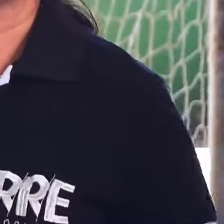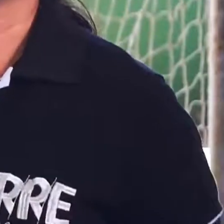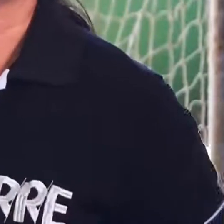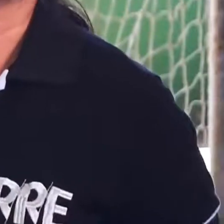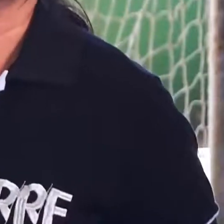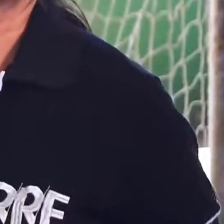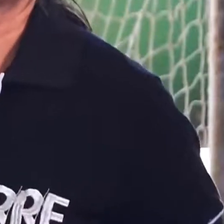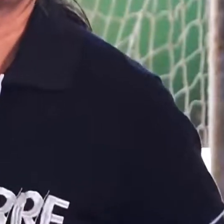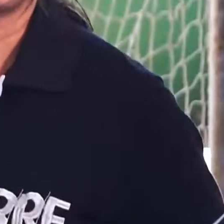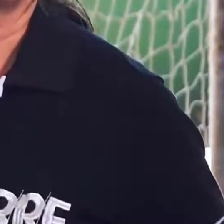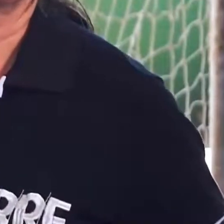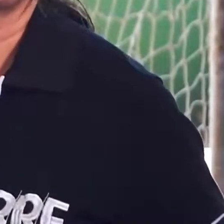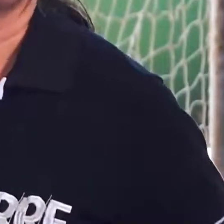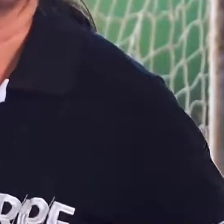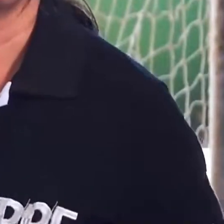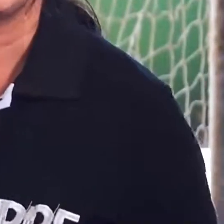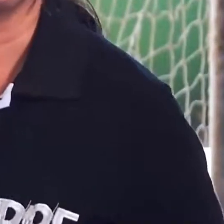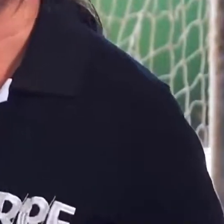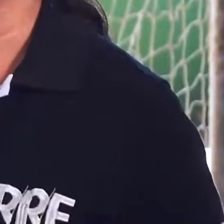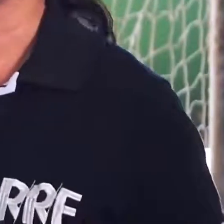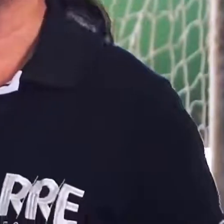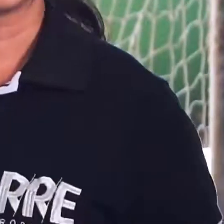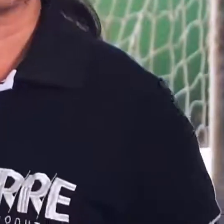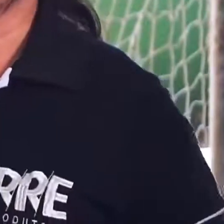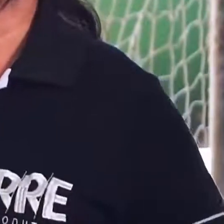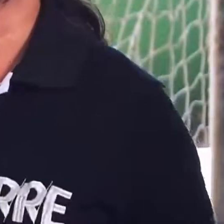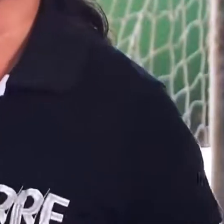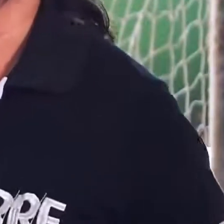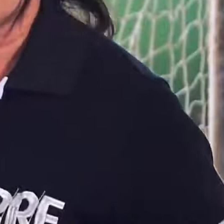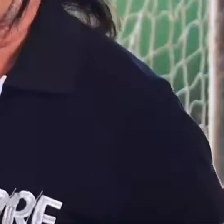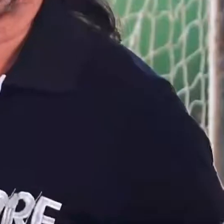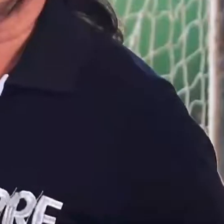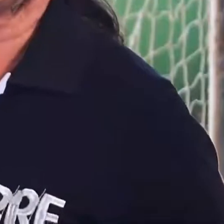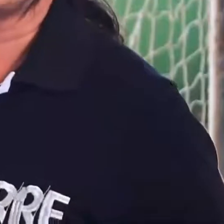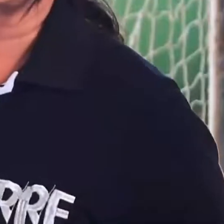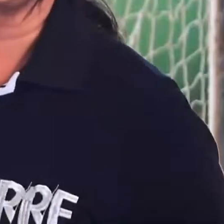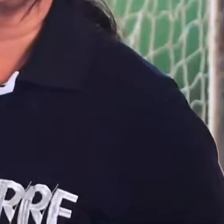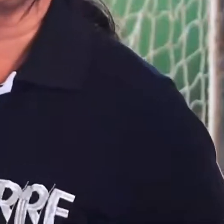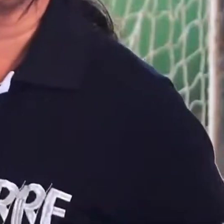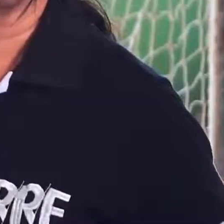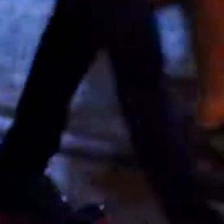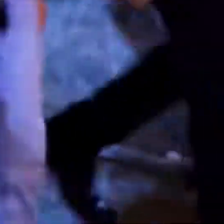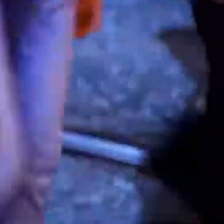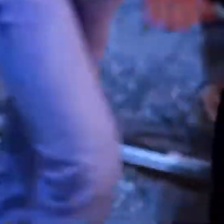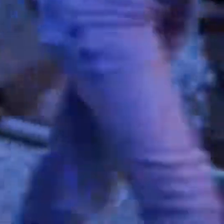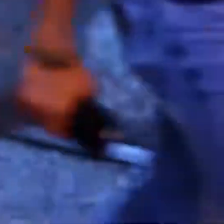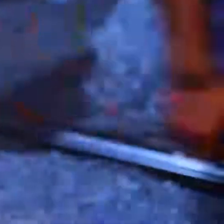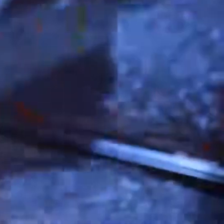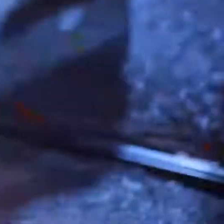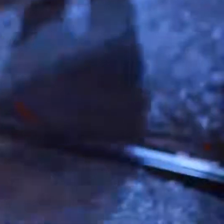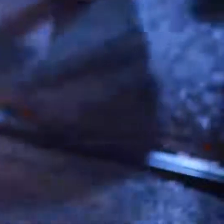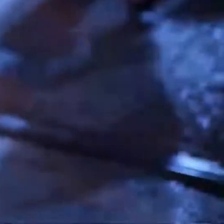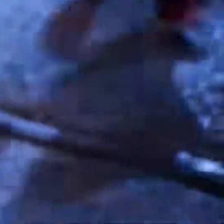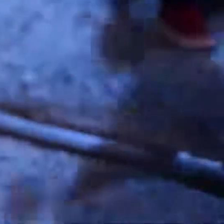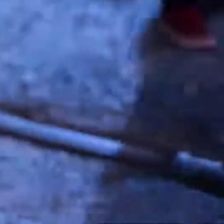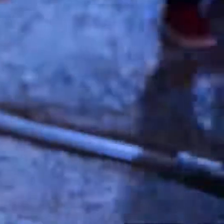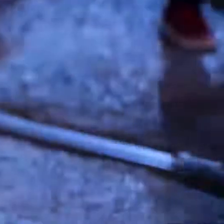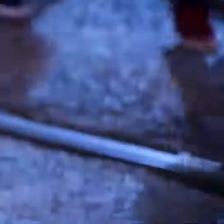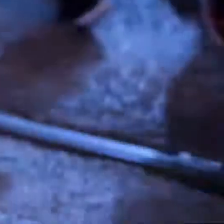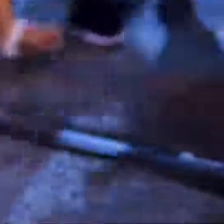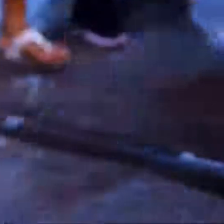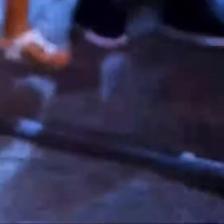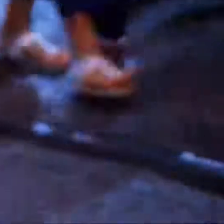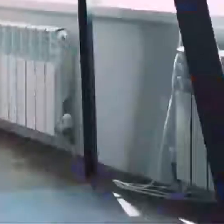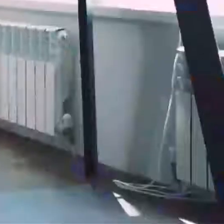enfim, realizar as atividades da vida diária sem qualquer prejuízo ou esforço. Por isso, atividade